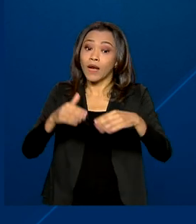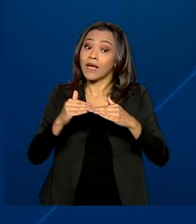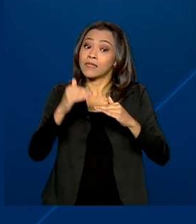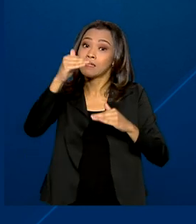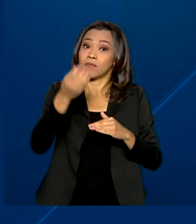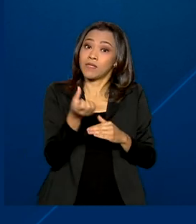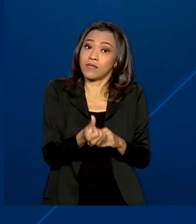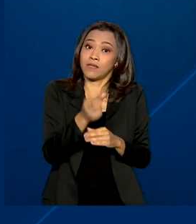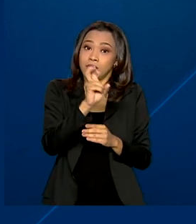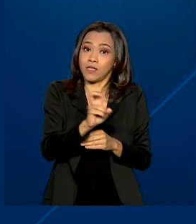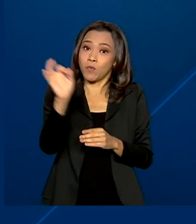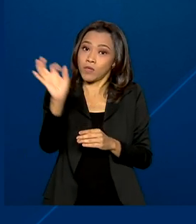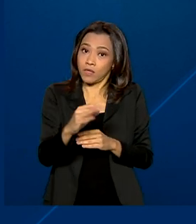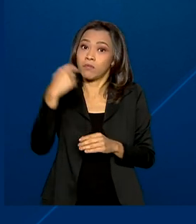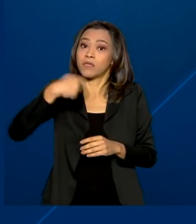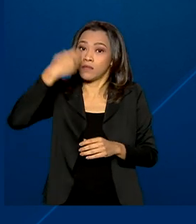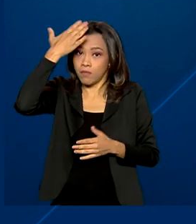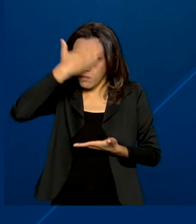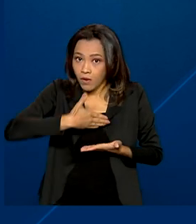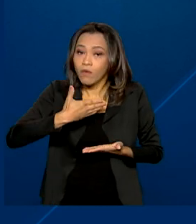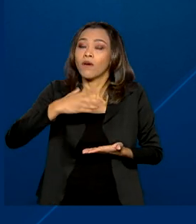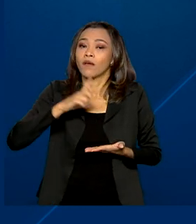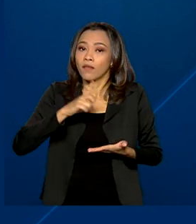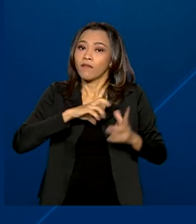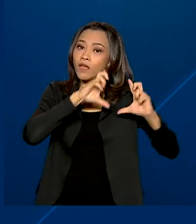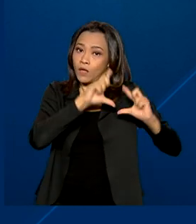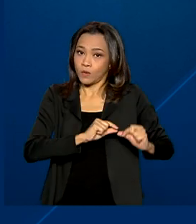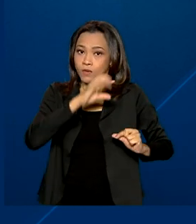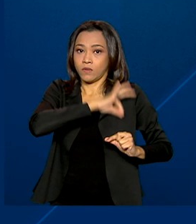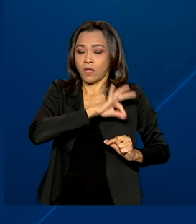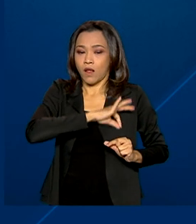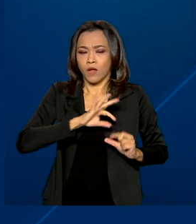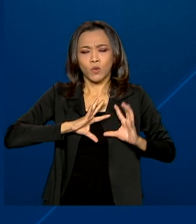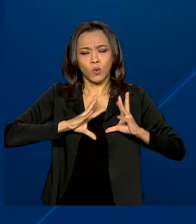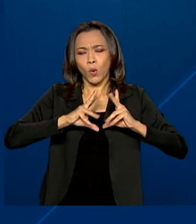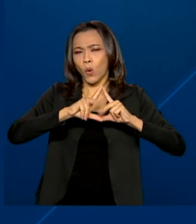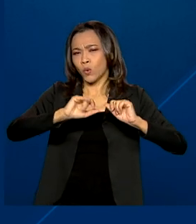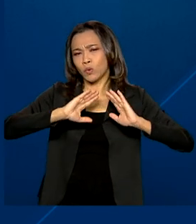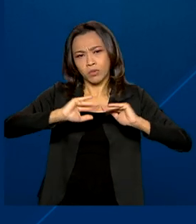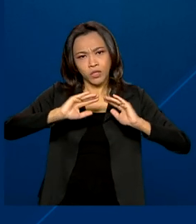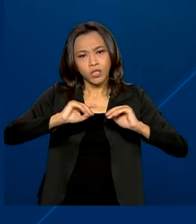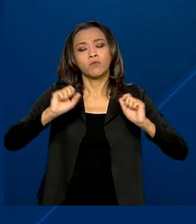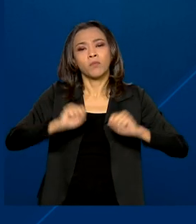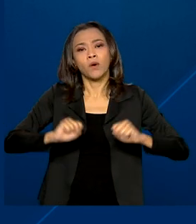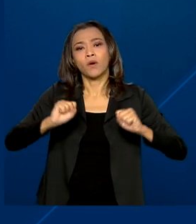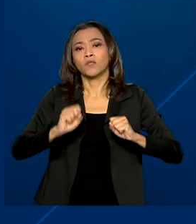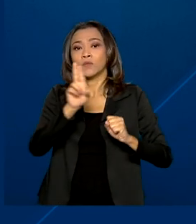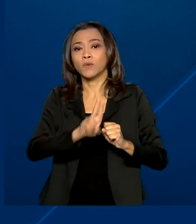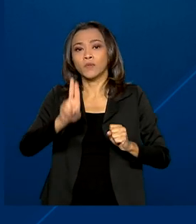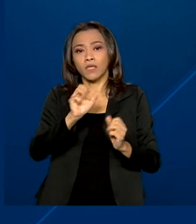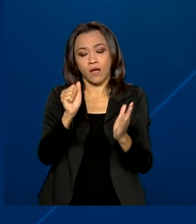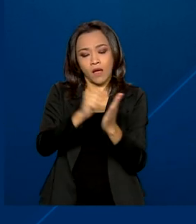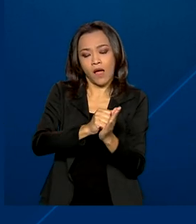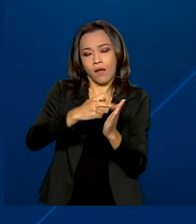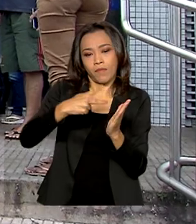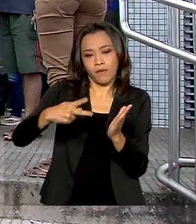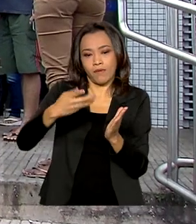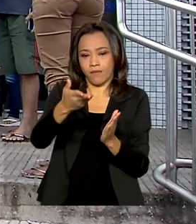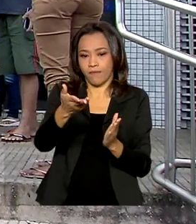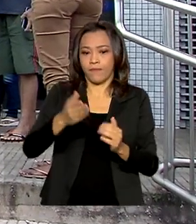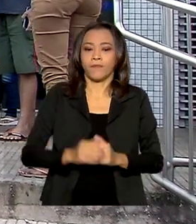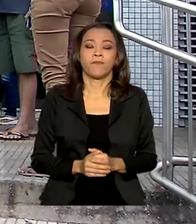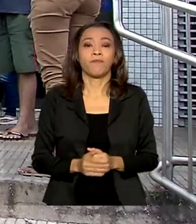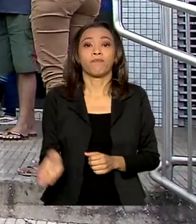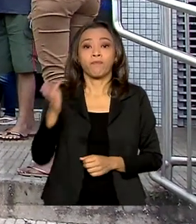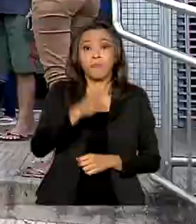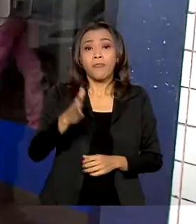comprovante de queda na renda familiar. Todas as solicitações podem ser feitas pelo aplicativo Habitação Caixa. As